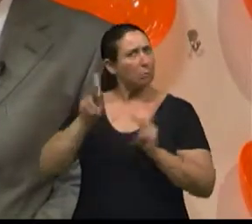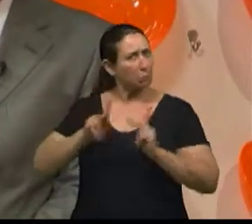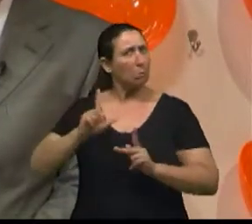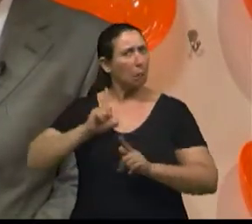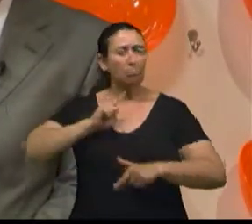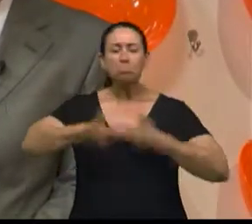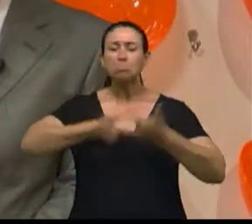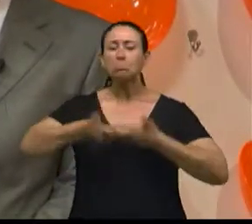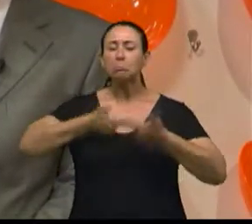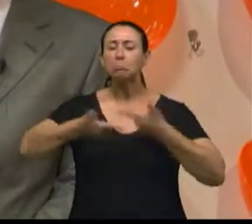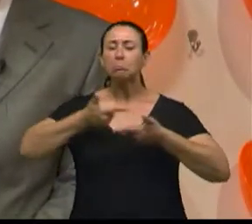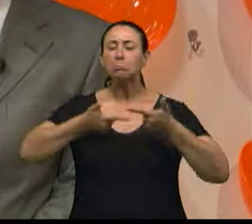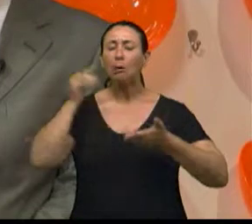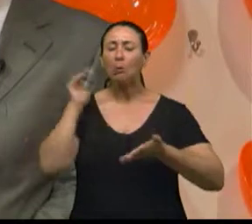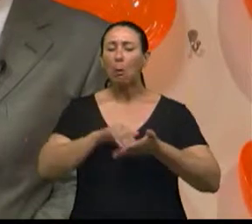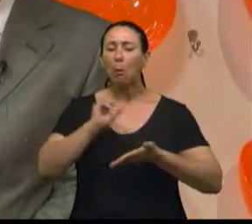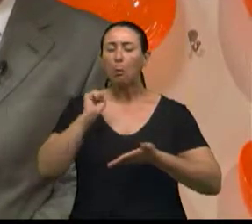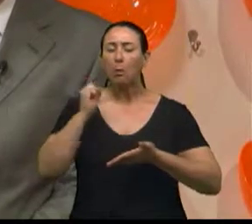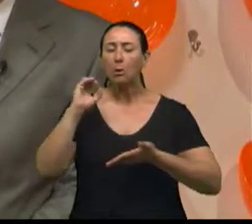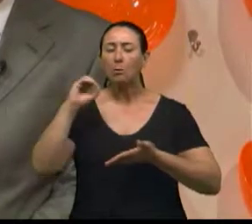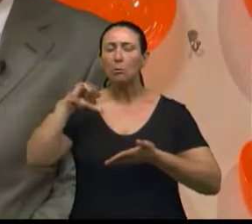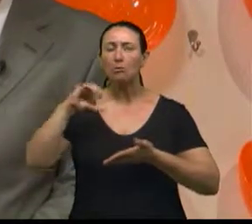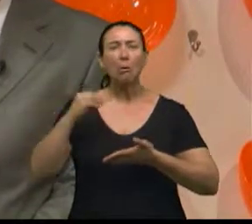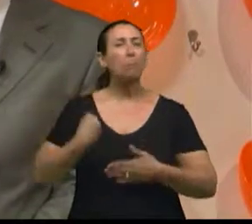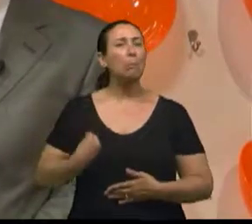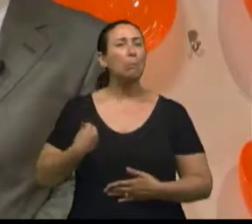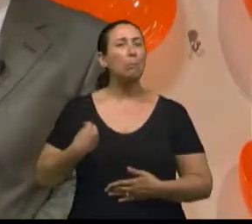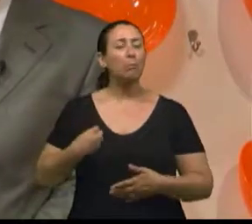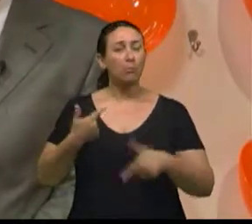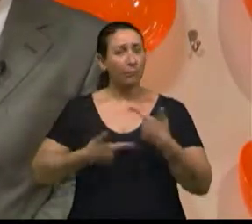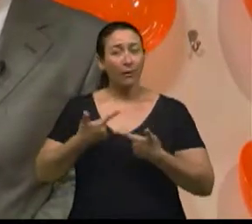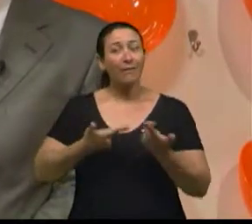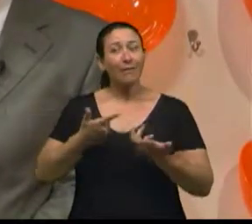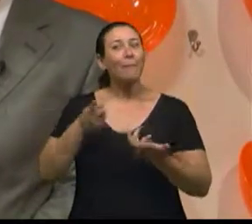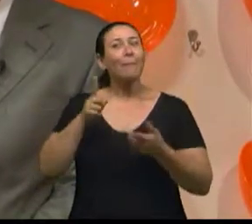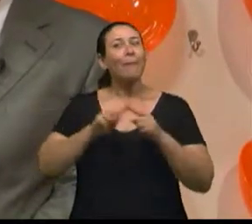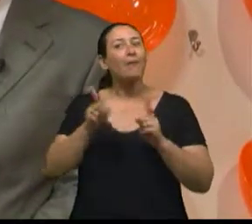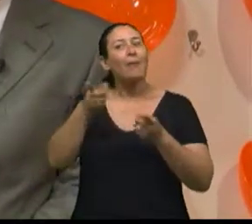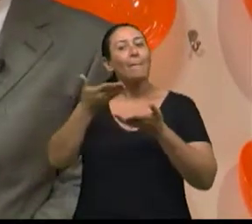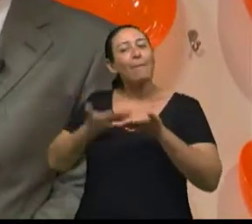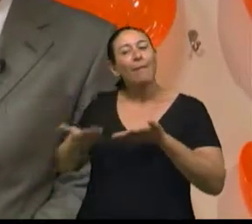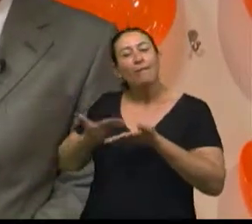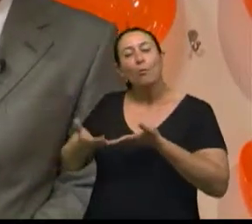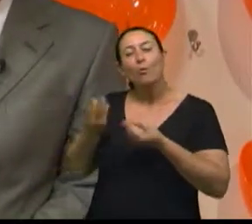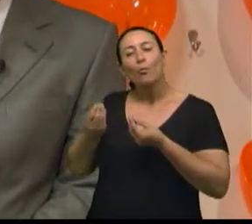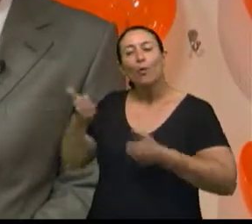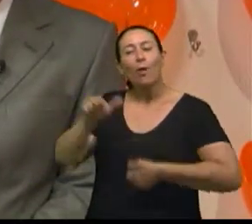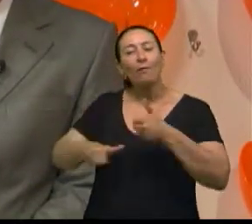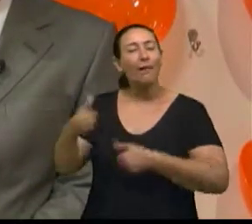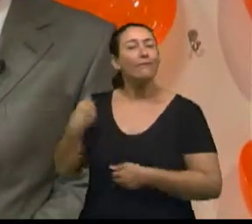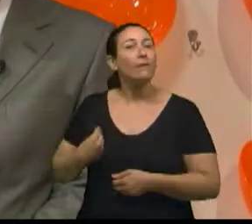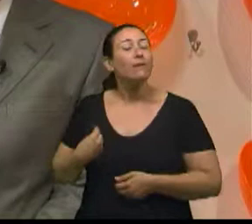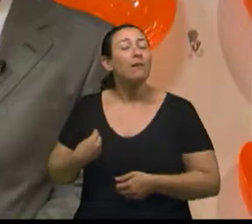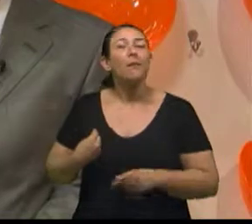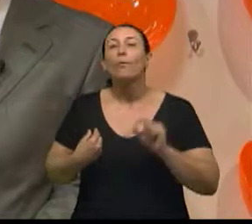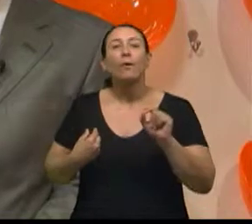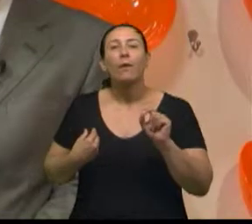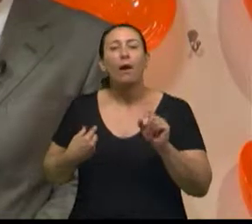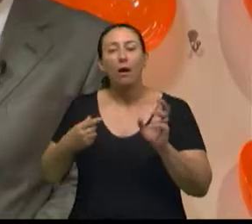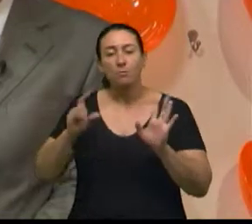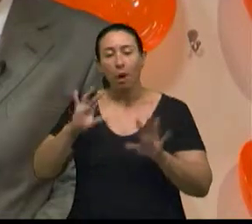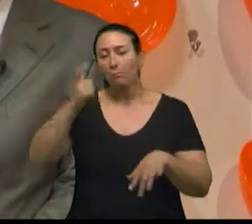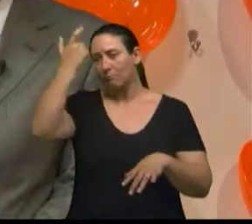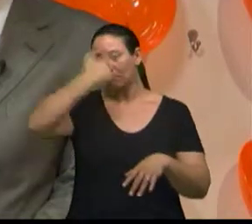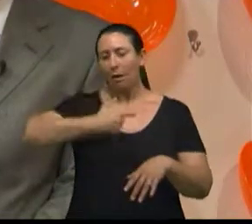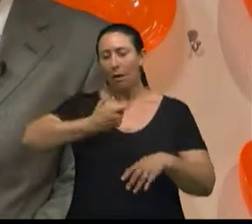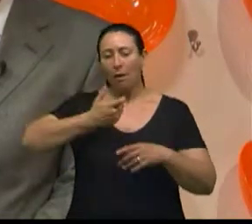90 anos. Então, na verdade, elas estão perdendo muito em qualidade de vida e muitas vezes não ficam só incapacitadas